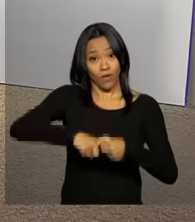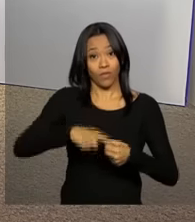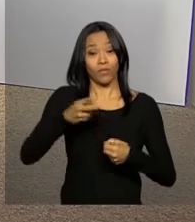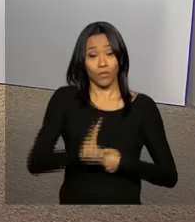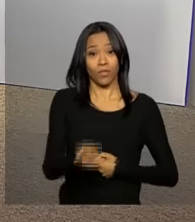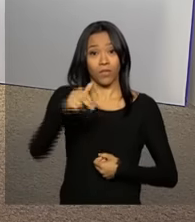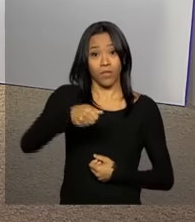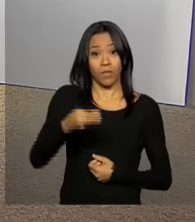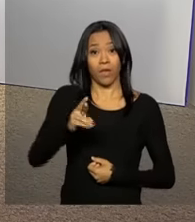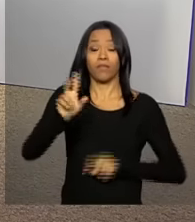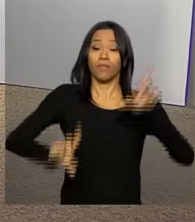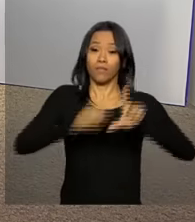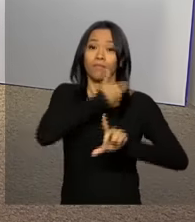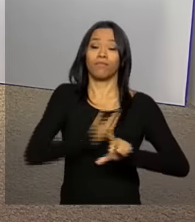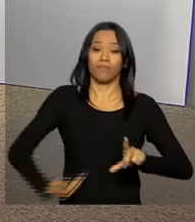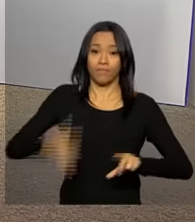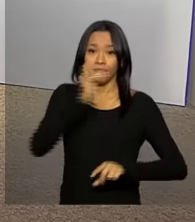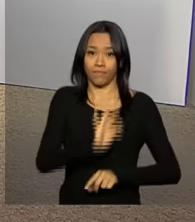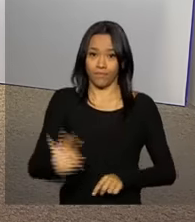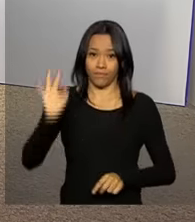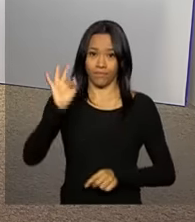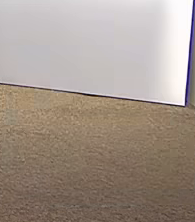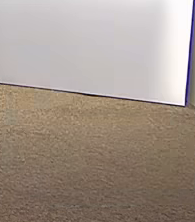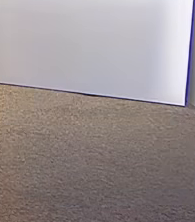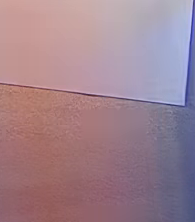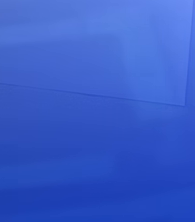com a gente na NBR, a TV do Governo Federal.